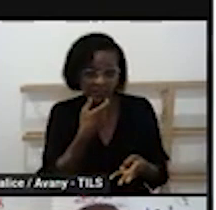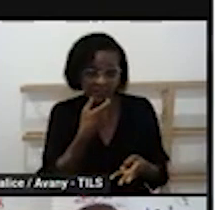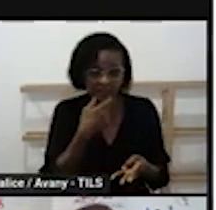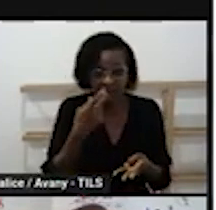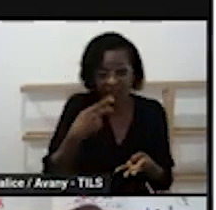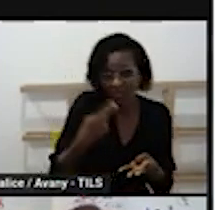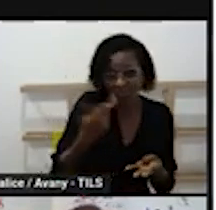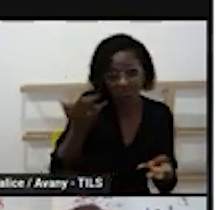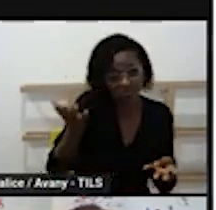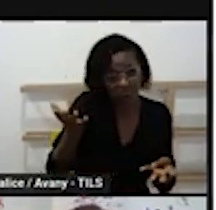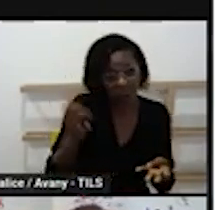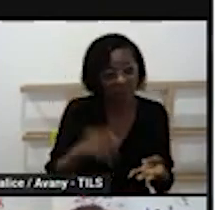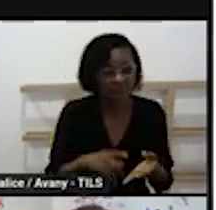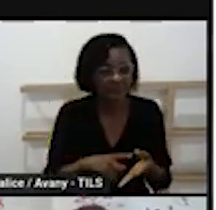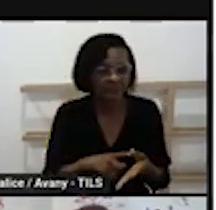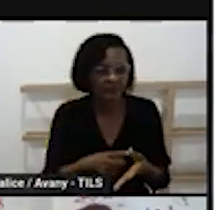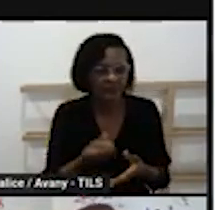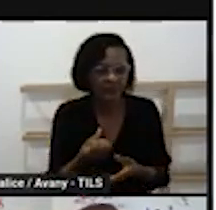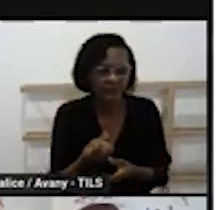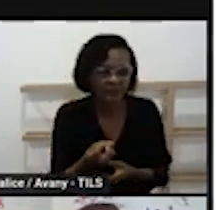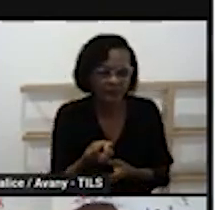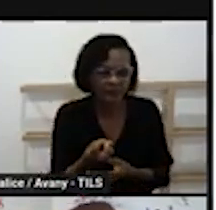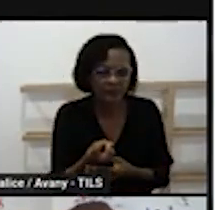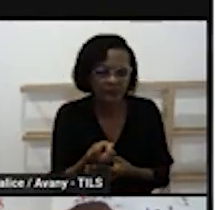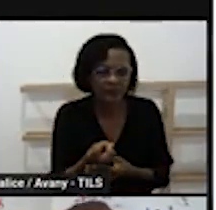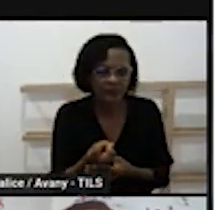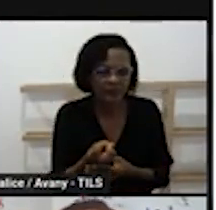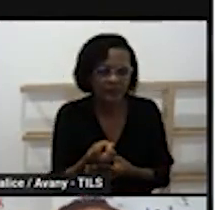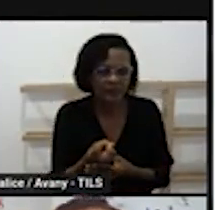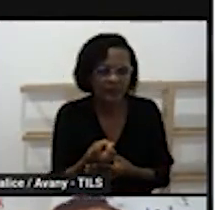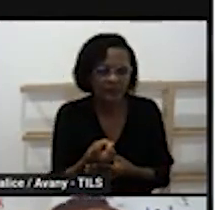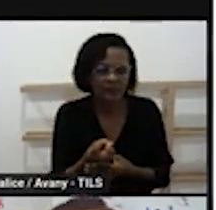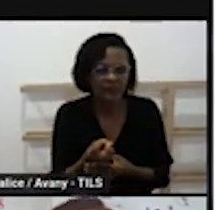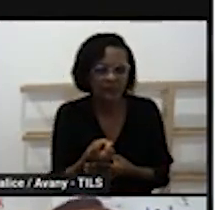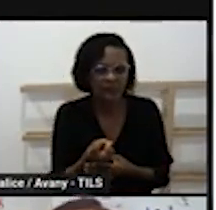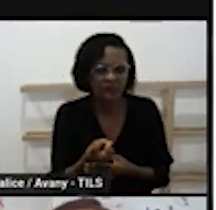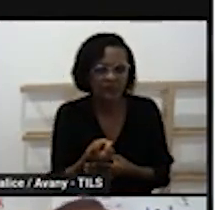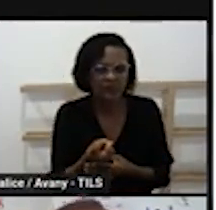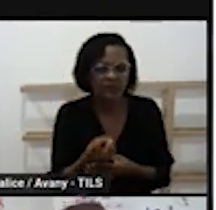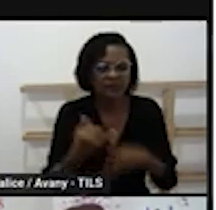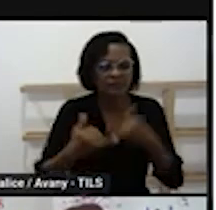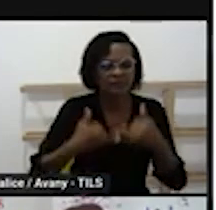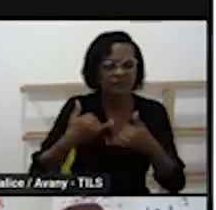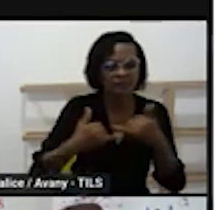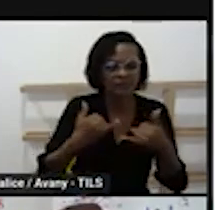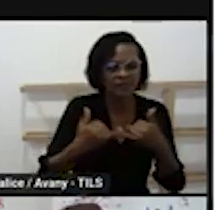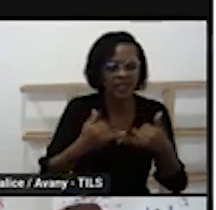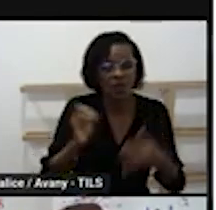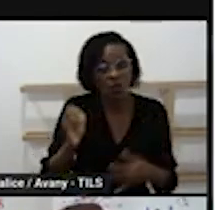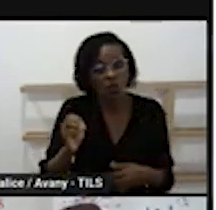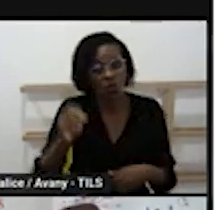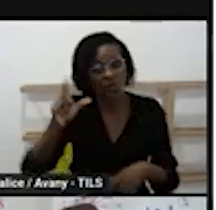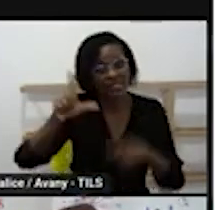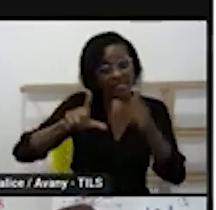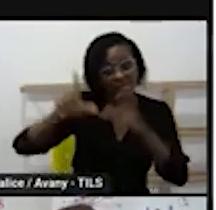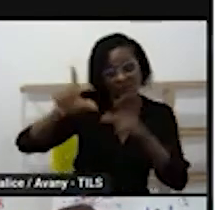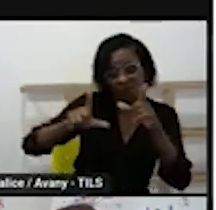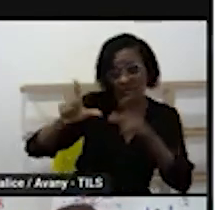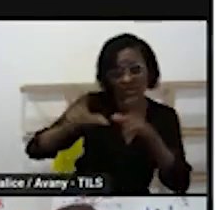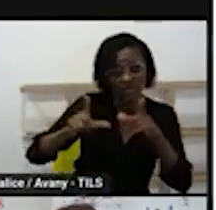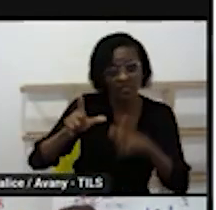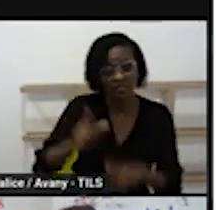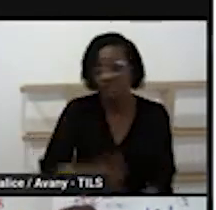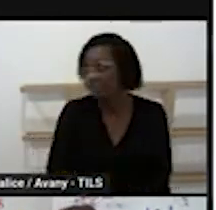parceria a secretária e o prefeito falou na parte da manhã na abertura sobre essa parceria que está